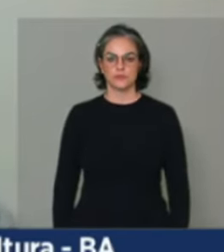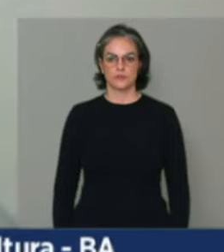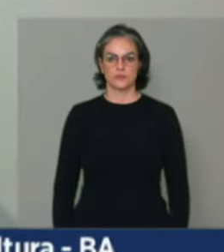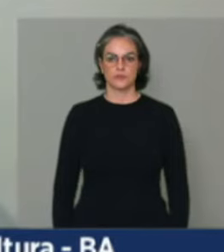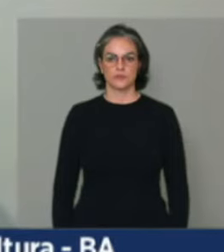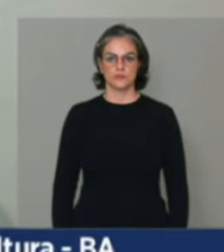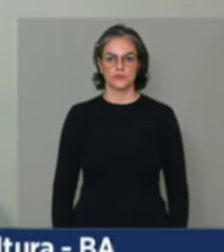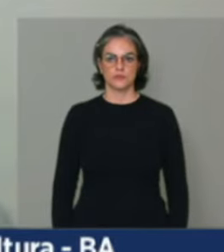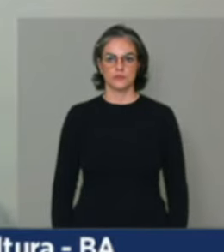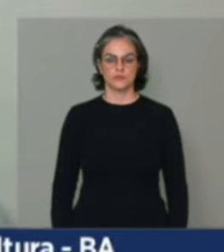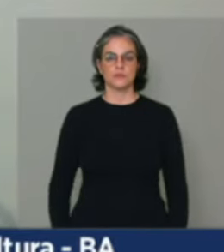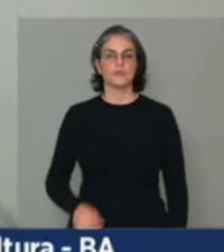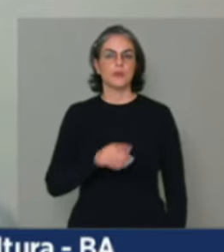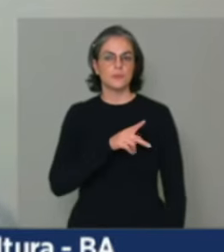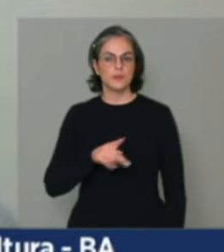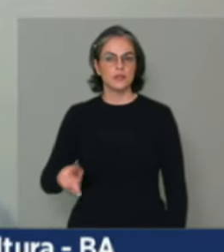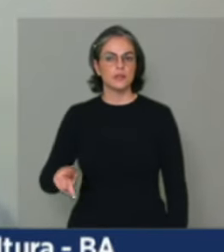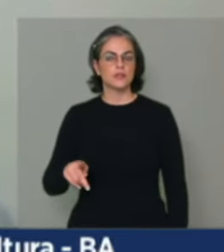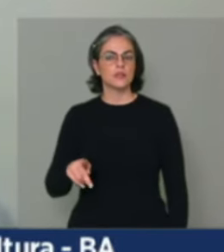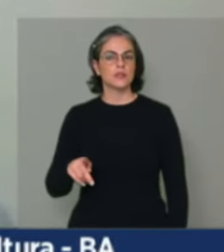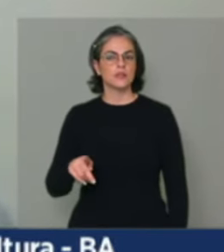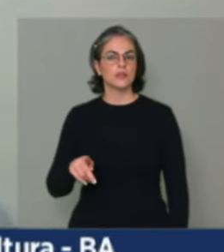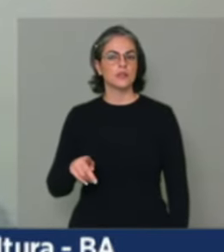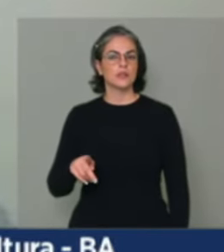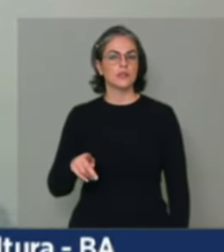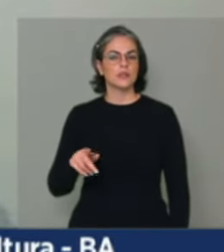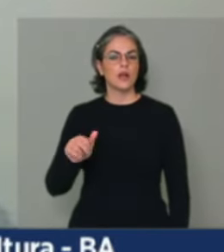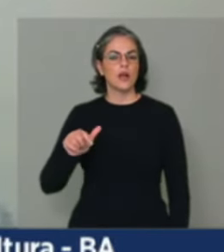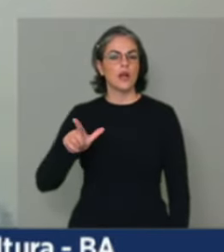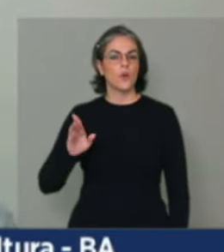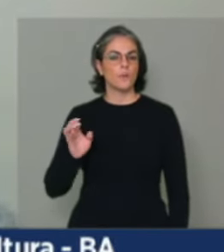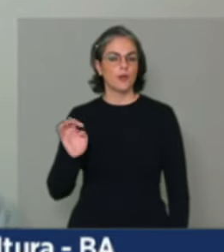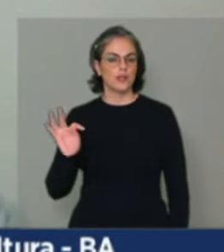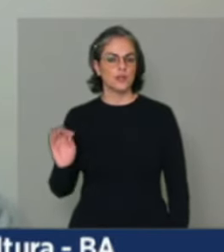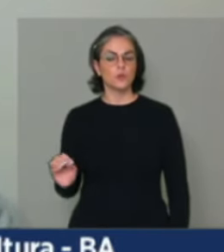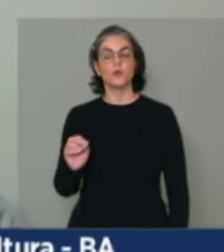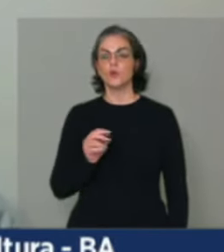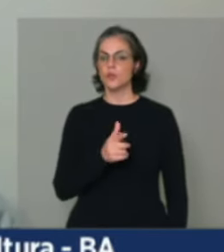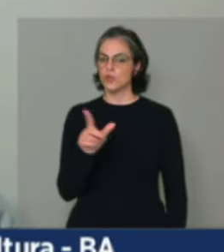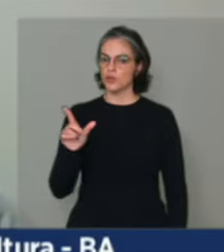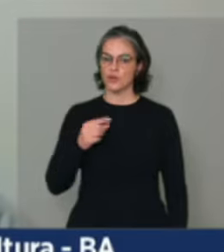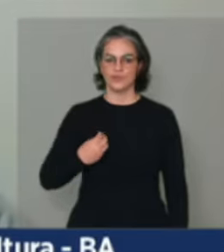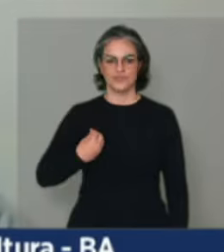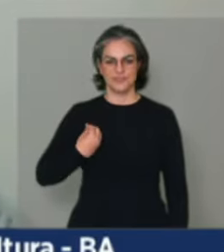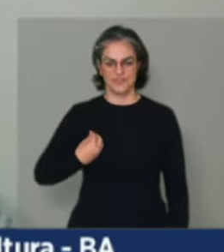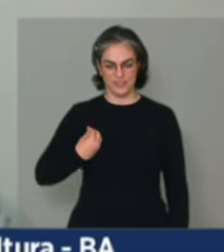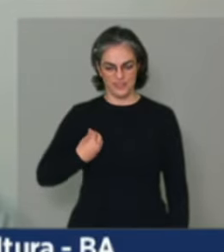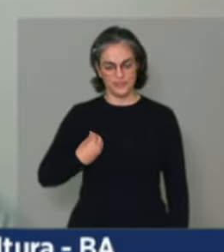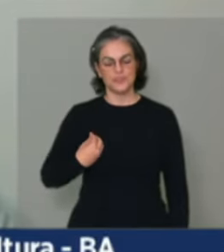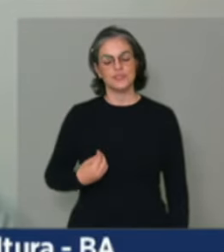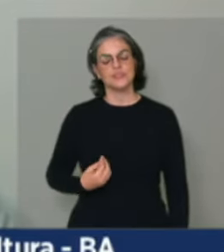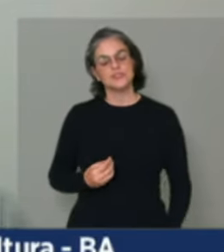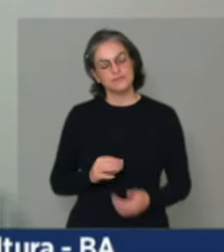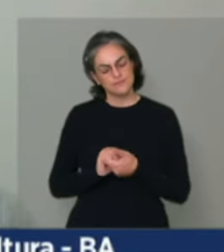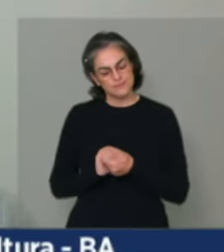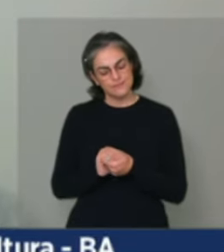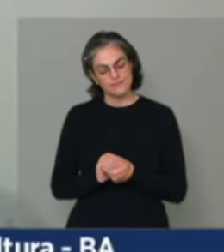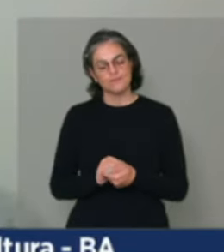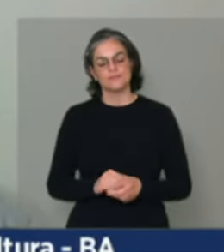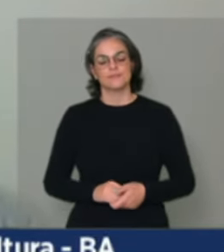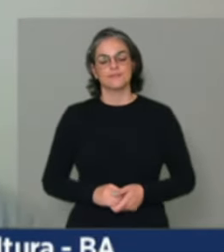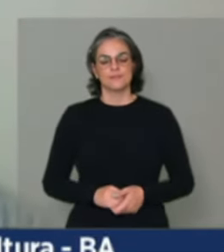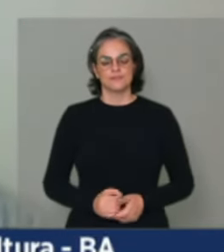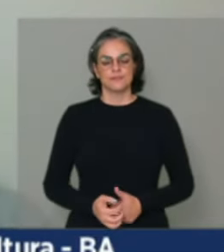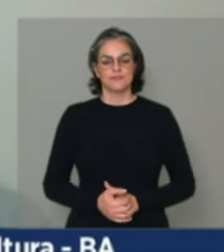ao nosso presidente da Coprofão, o Alberto Bloch, os demais participantes que se encontram aqui, saudar também os representantes do